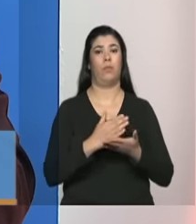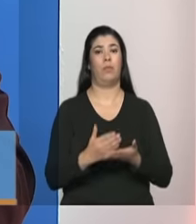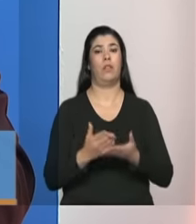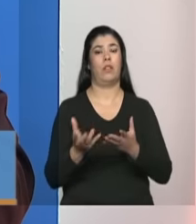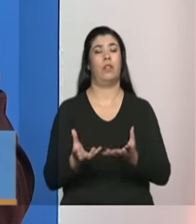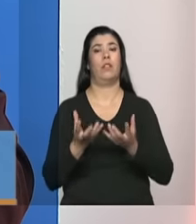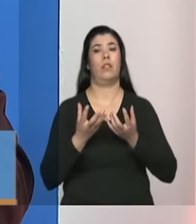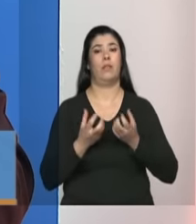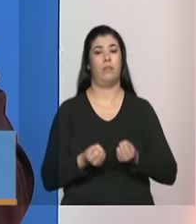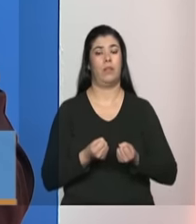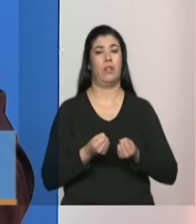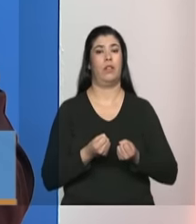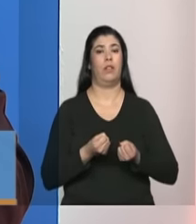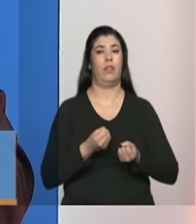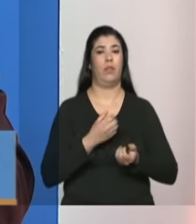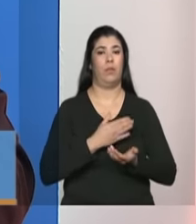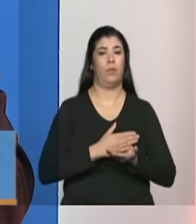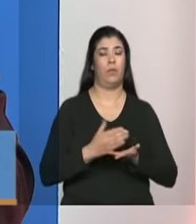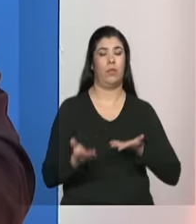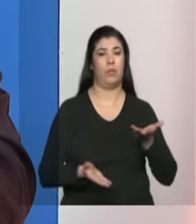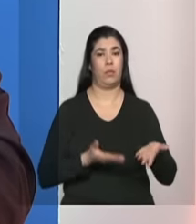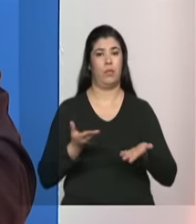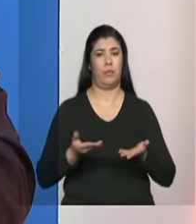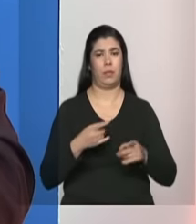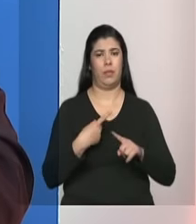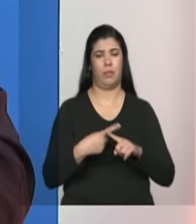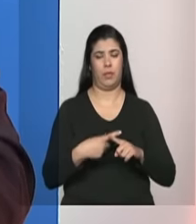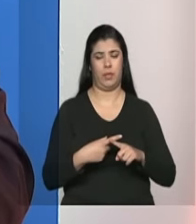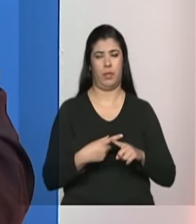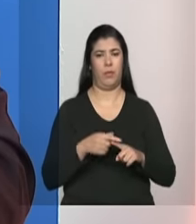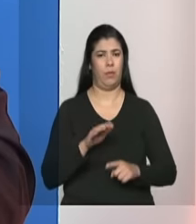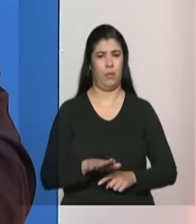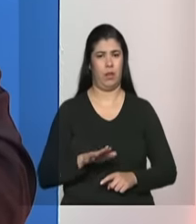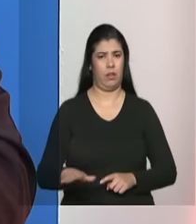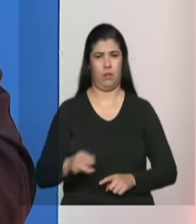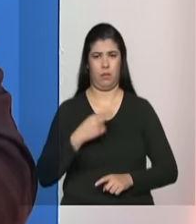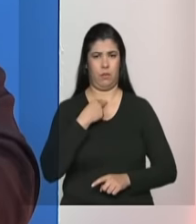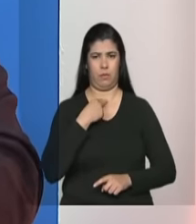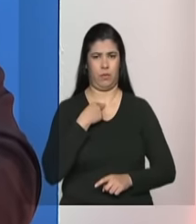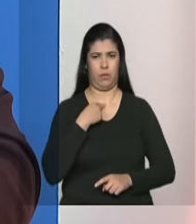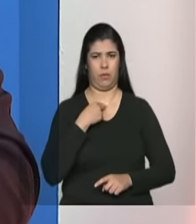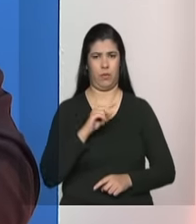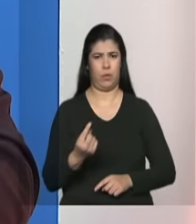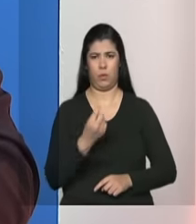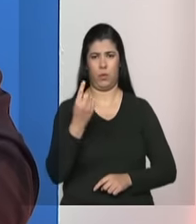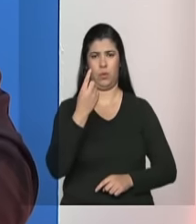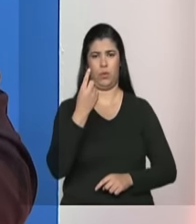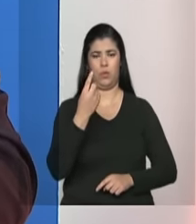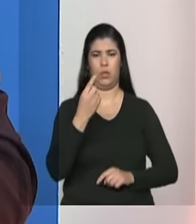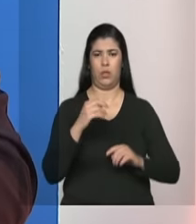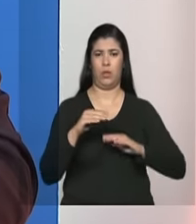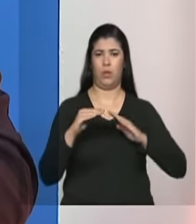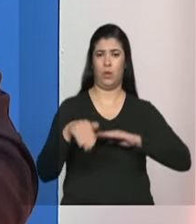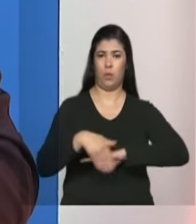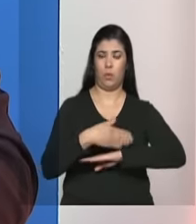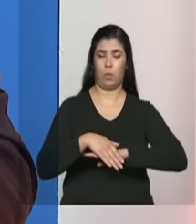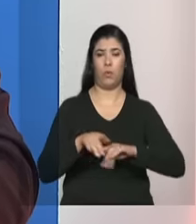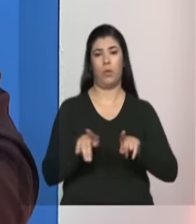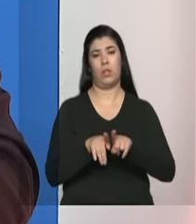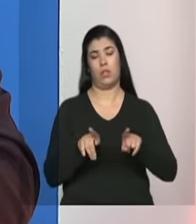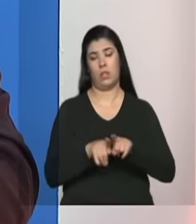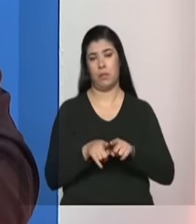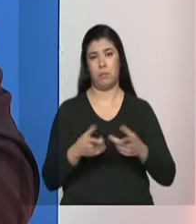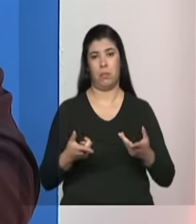como também as outras políticas públicas porque uma criança não deve estar na rua nem acompanhada dos seus pais e muito menos